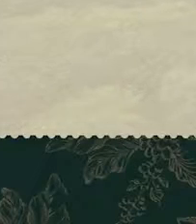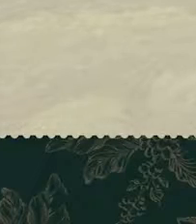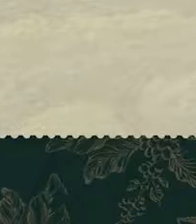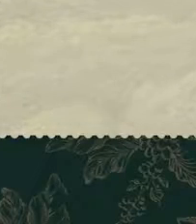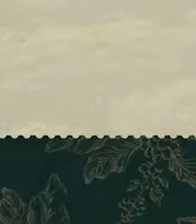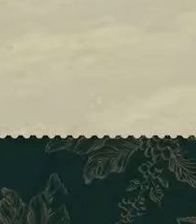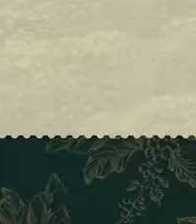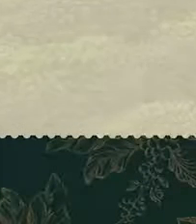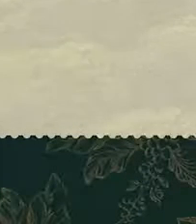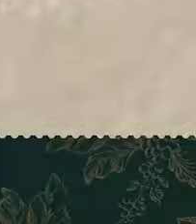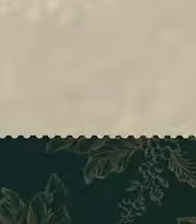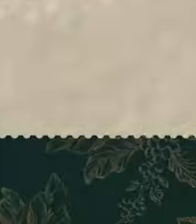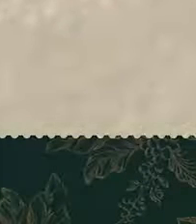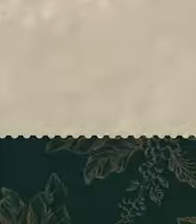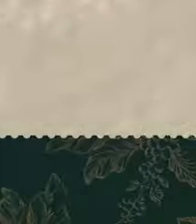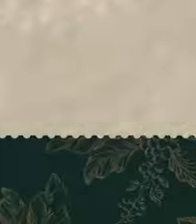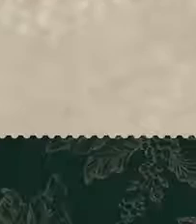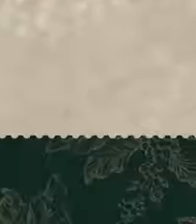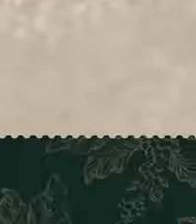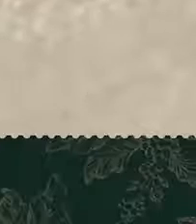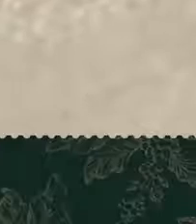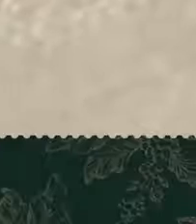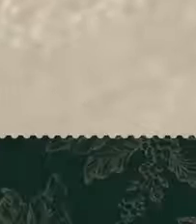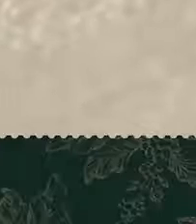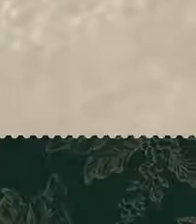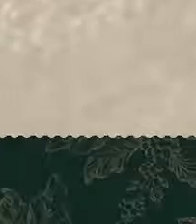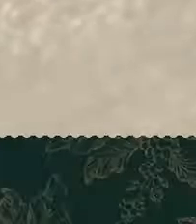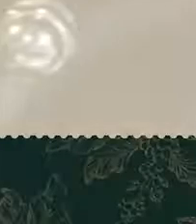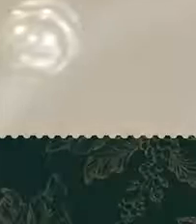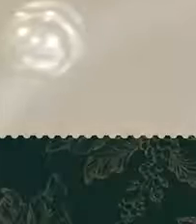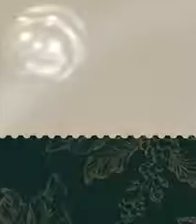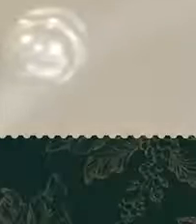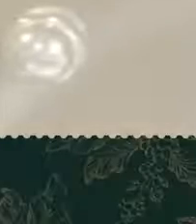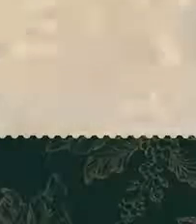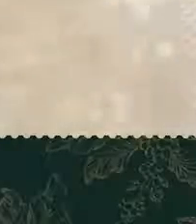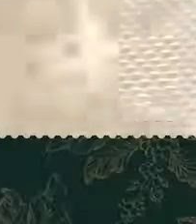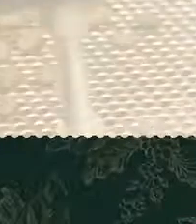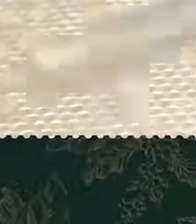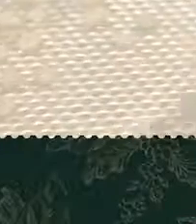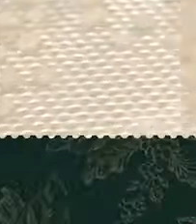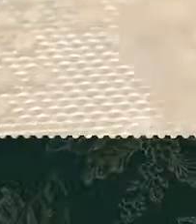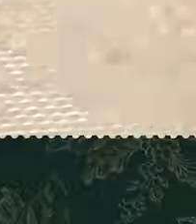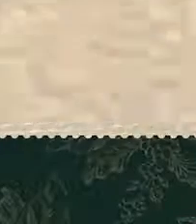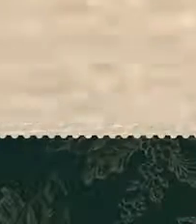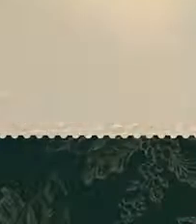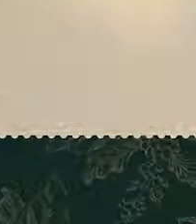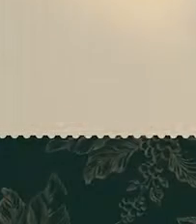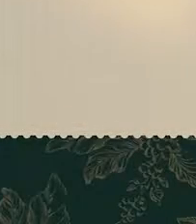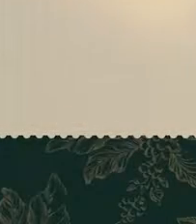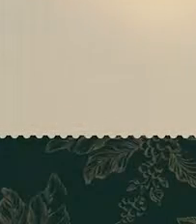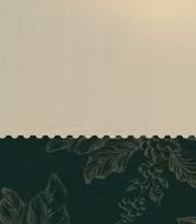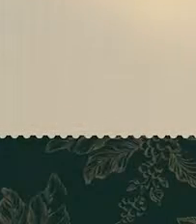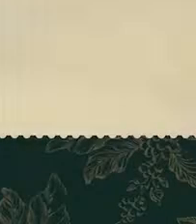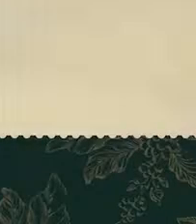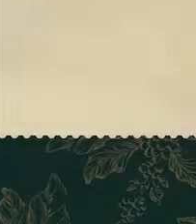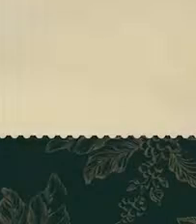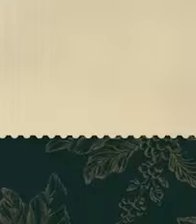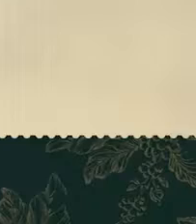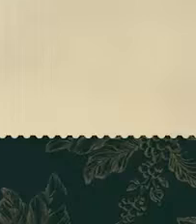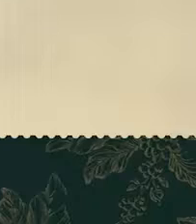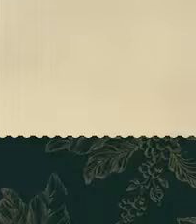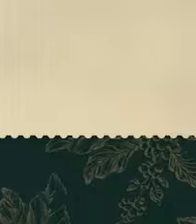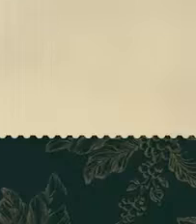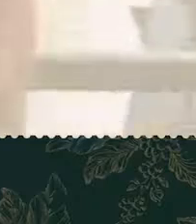do Estação Cafés Especiais e descubra os melhores cafés de Caratinga e região. Serão os